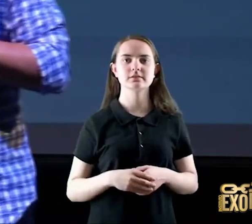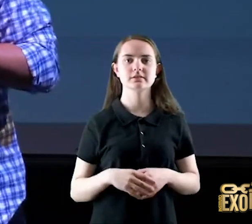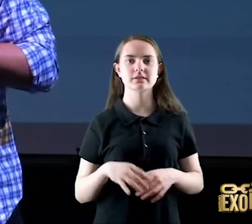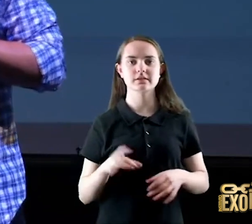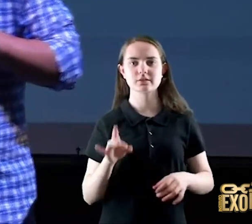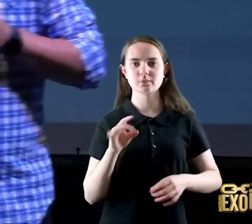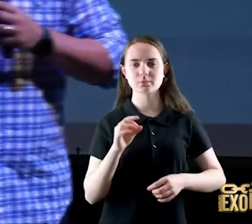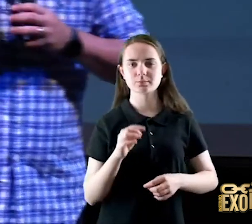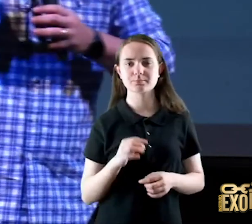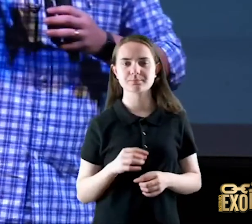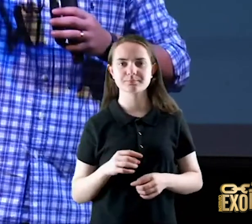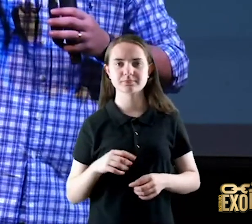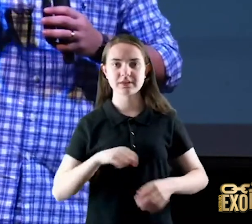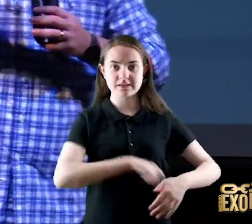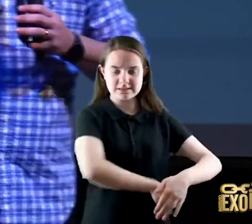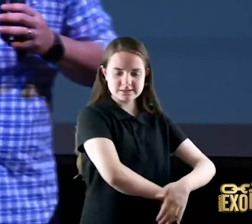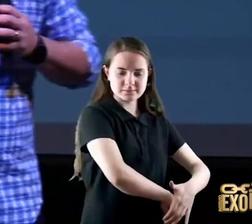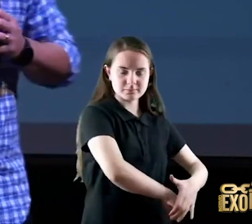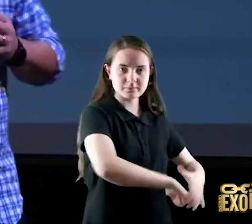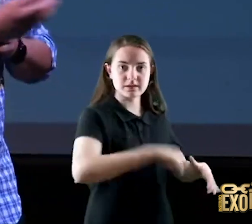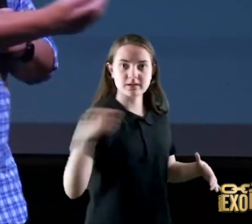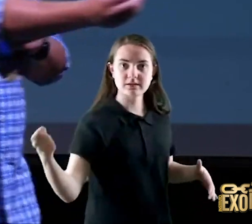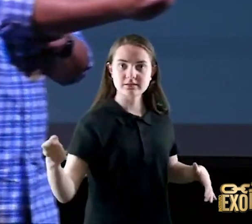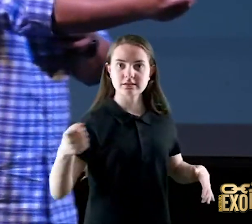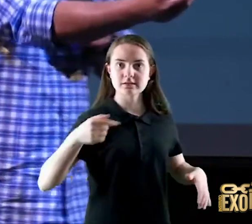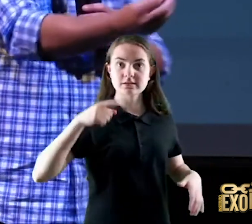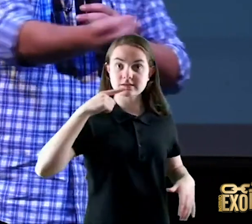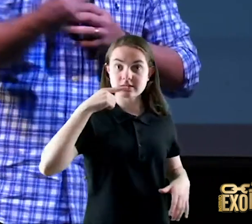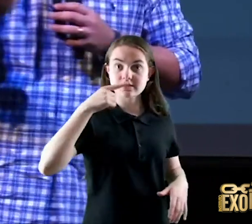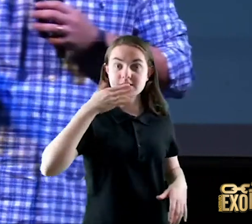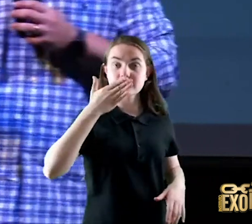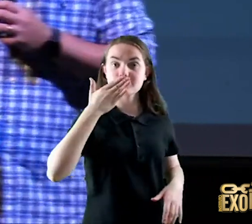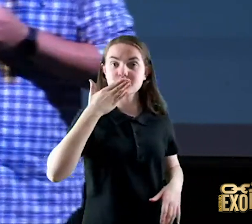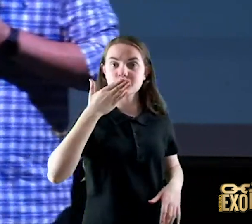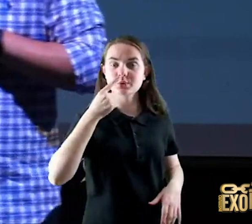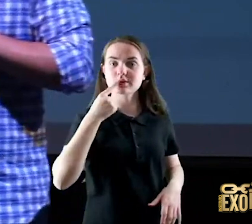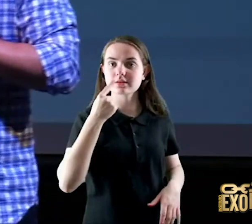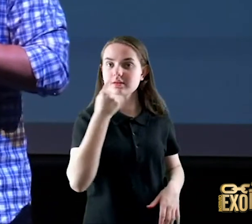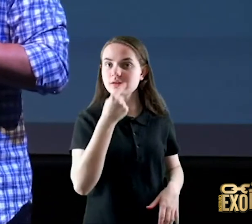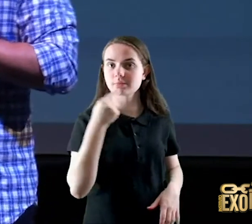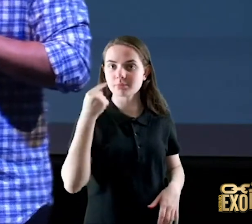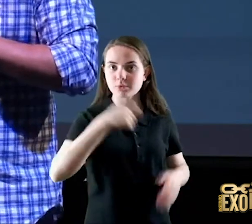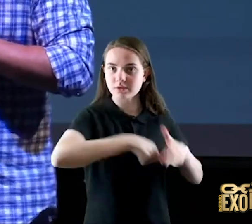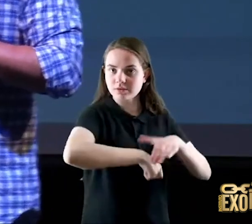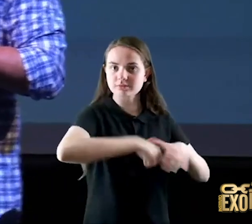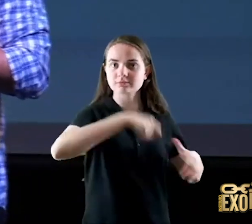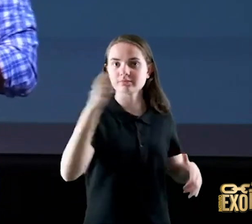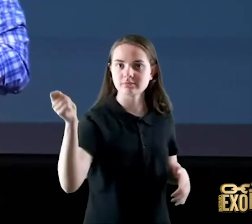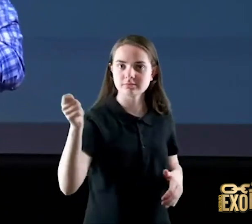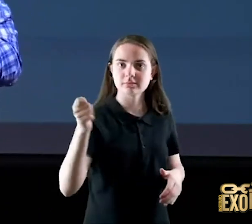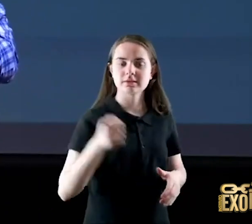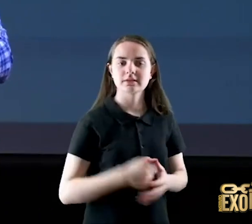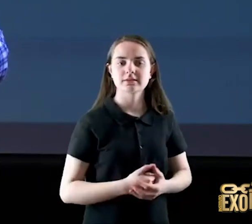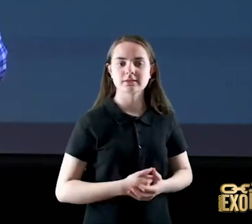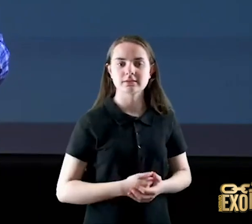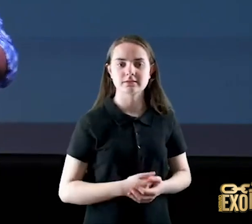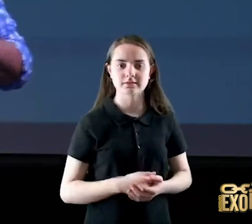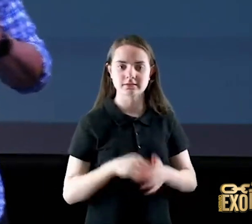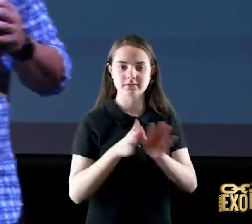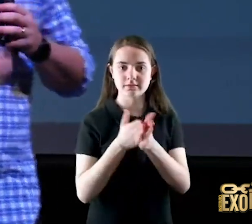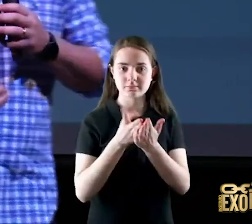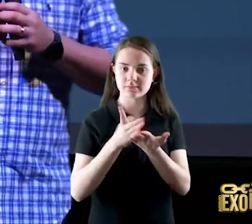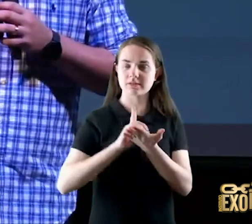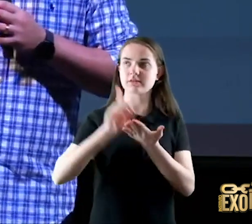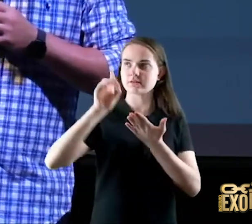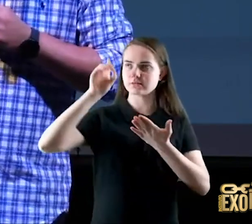espada sai da sua boca entenda que a palavra de Deus é de fato uma arma